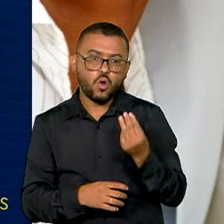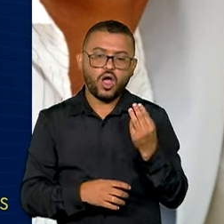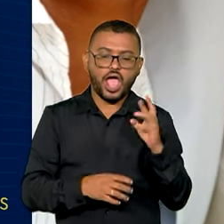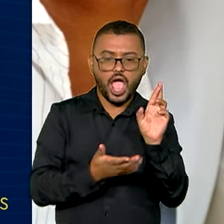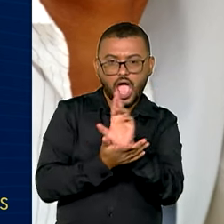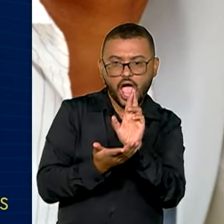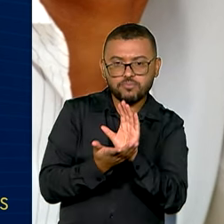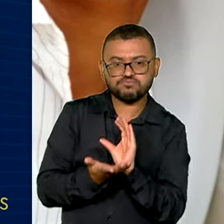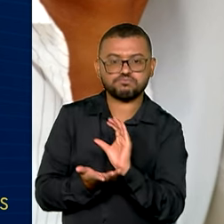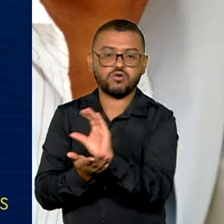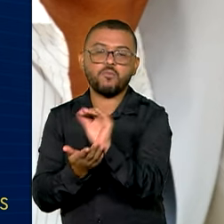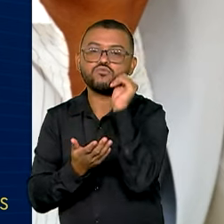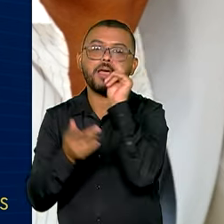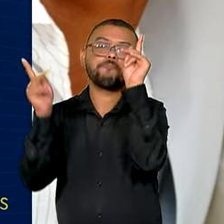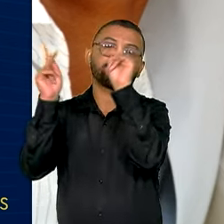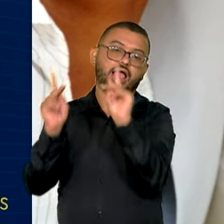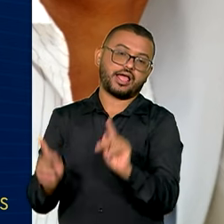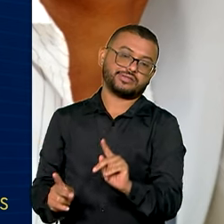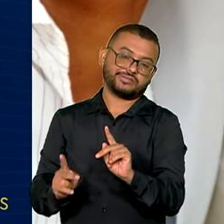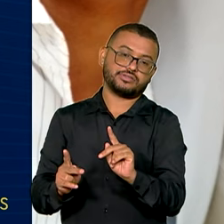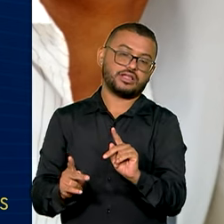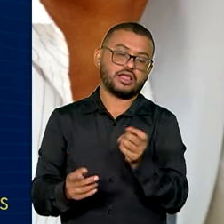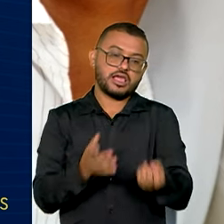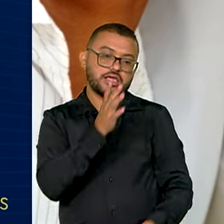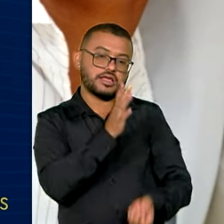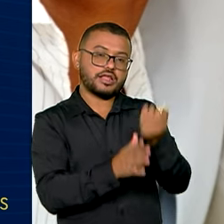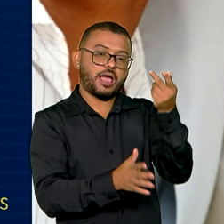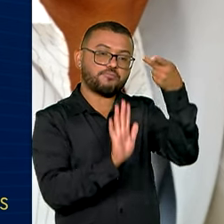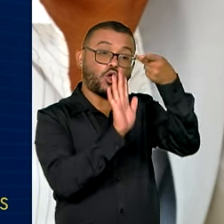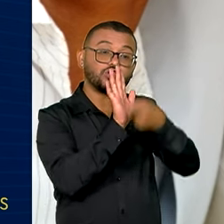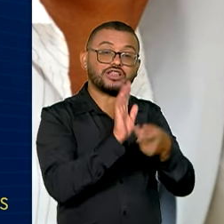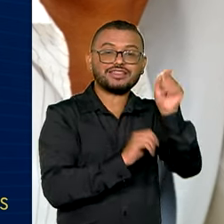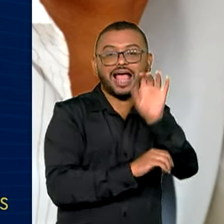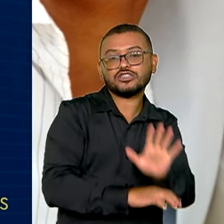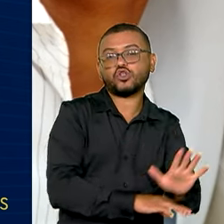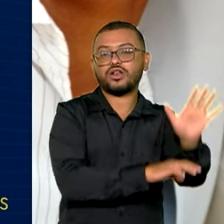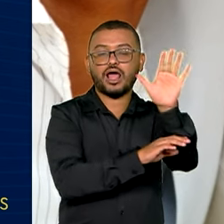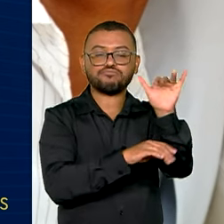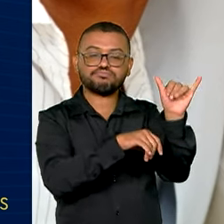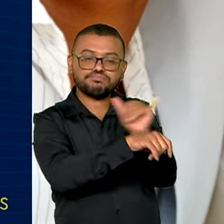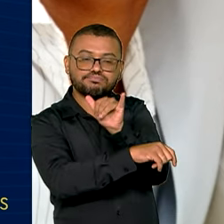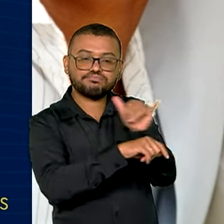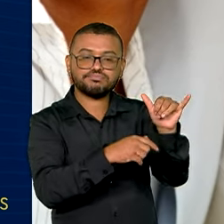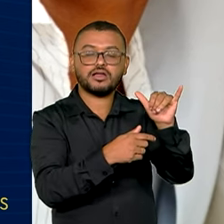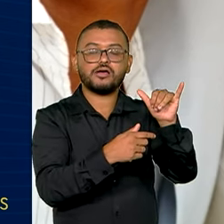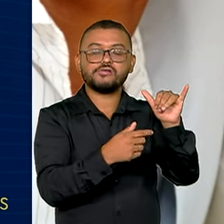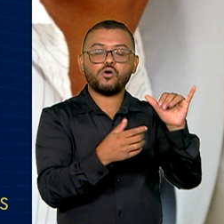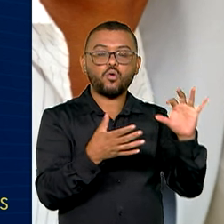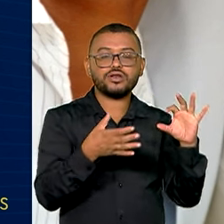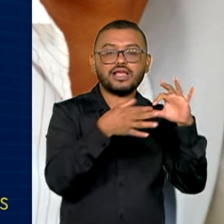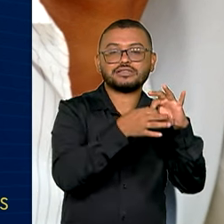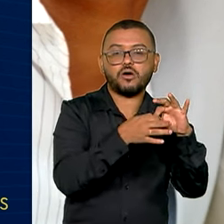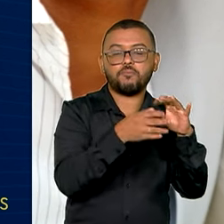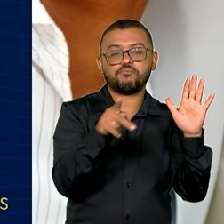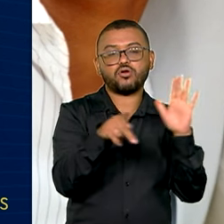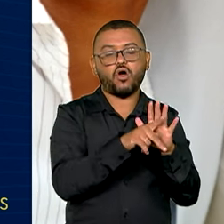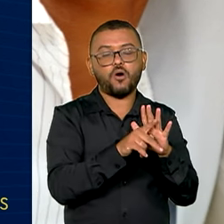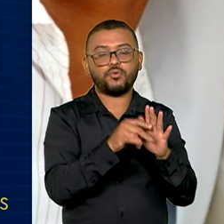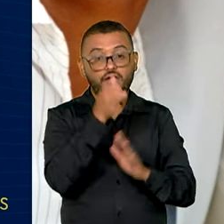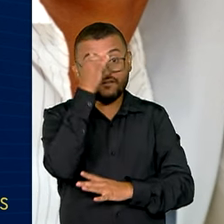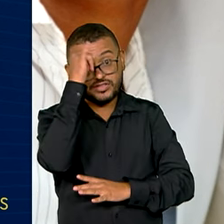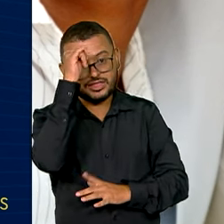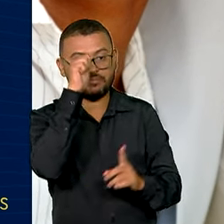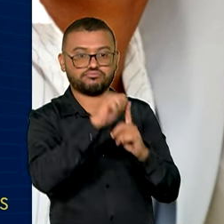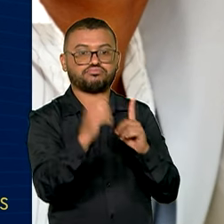Mulheres da Paz. Lançamento do Plano Nacional de Ações do Pacto Nacional de Prevenção